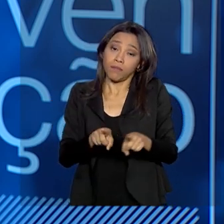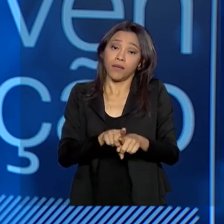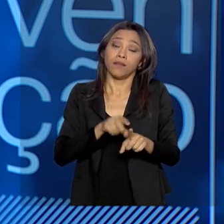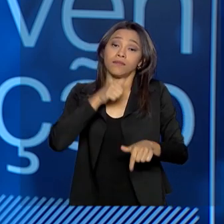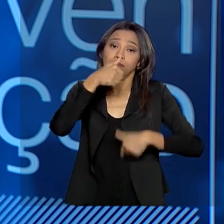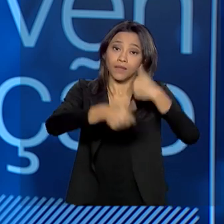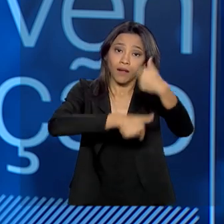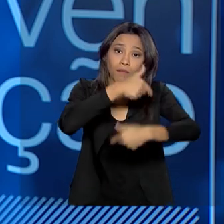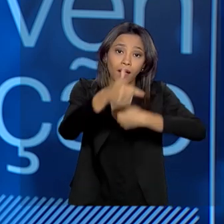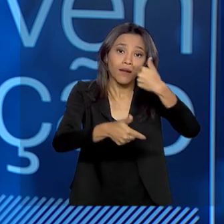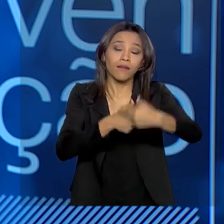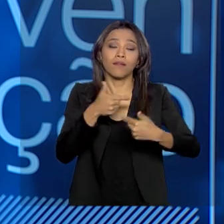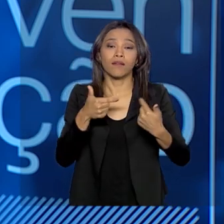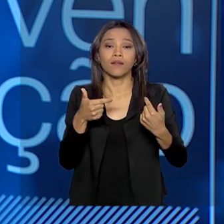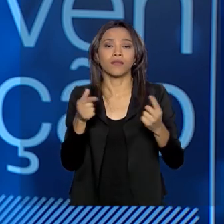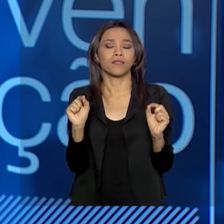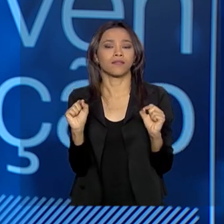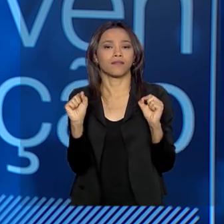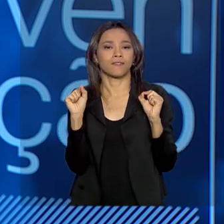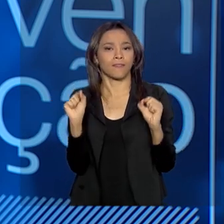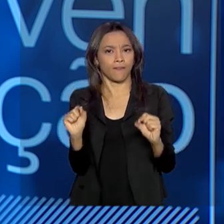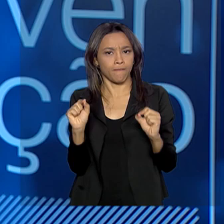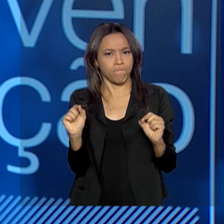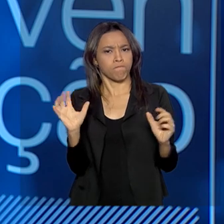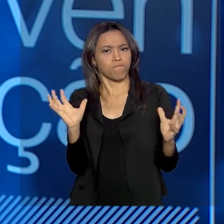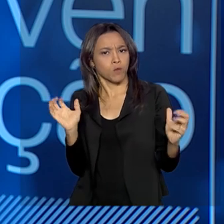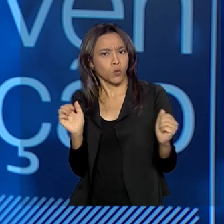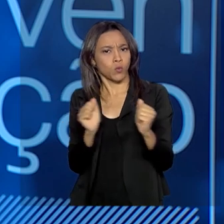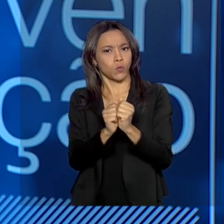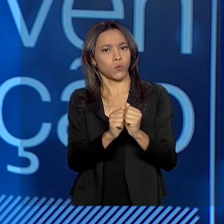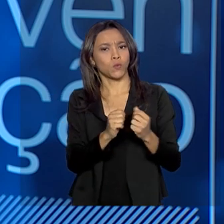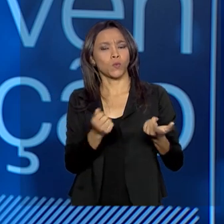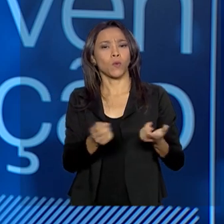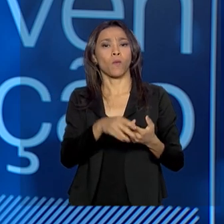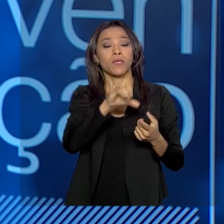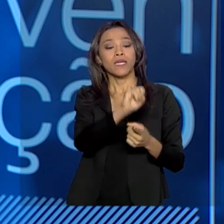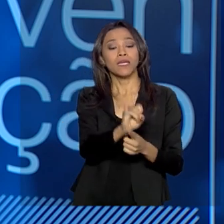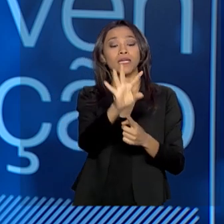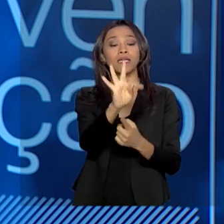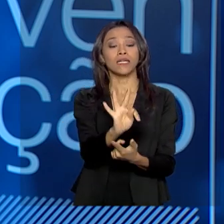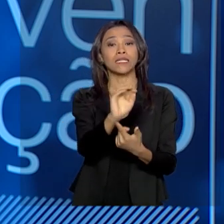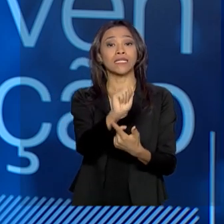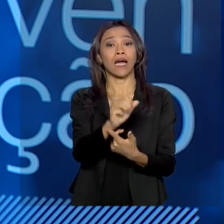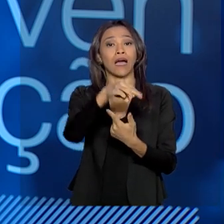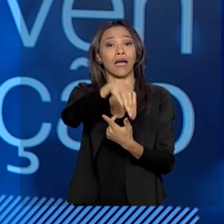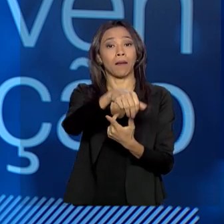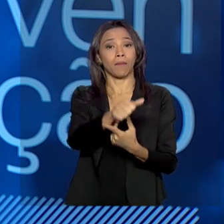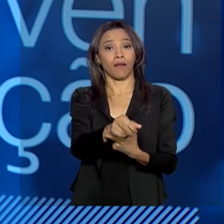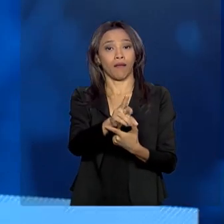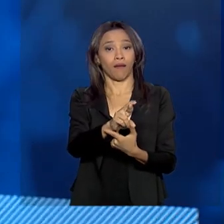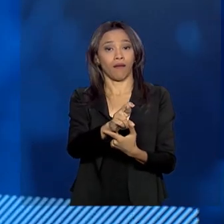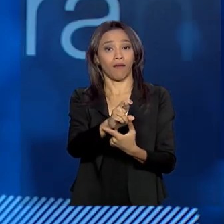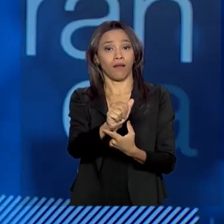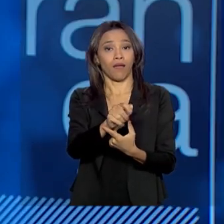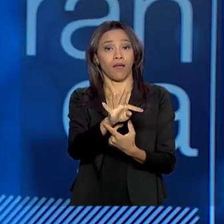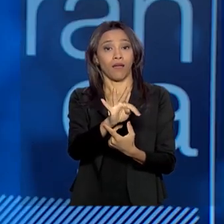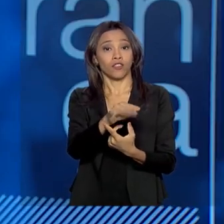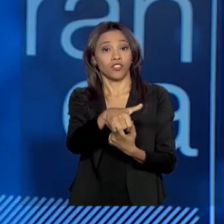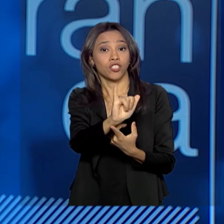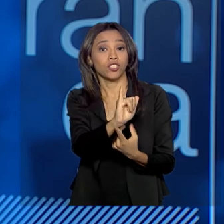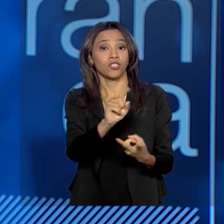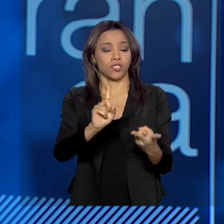no sentido de construção, junto com o Itamaraty, apoio ao Itamaraty, apoio ao Ministério da Justiça,